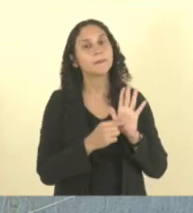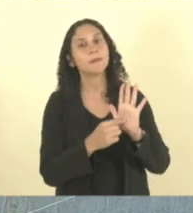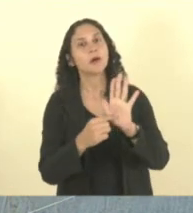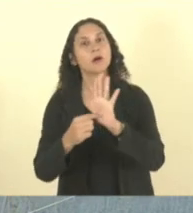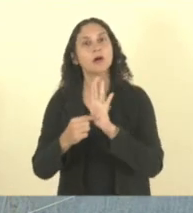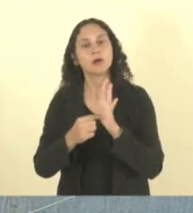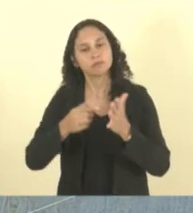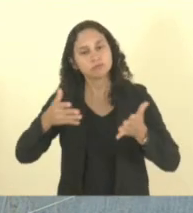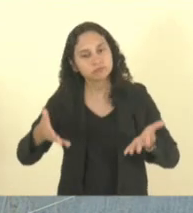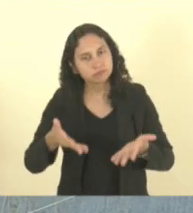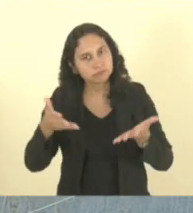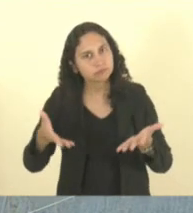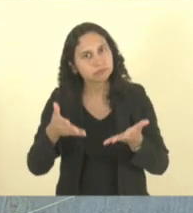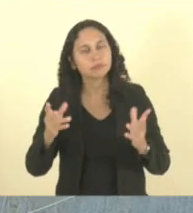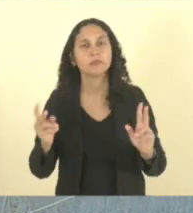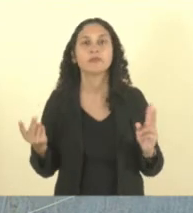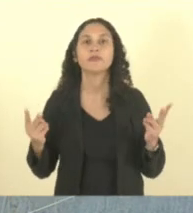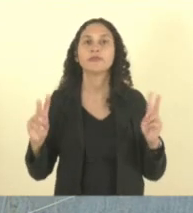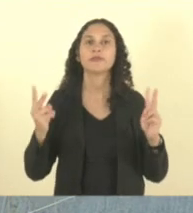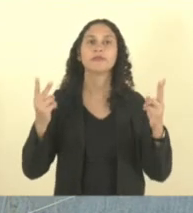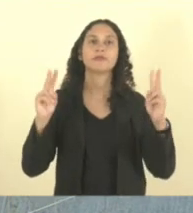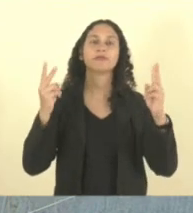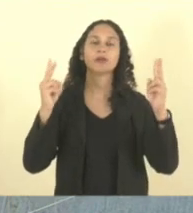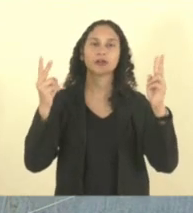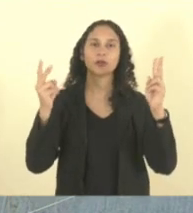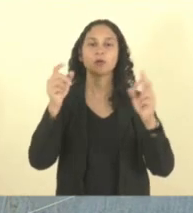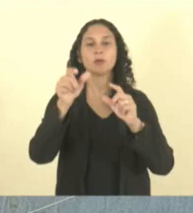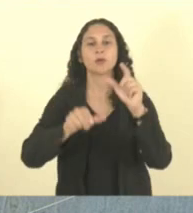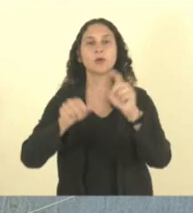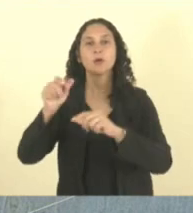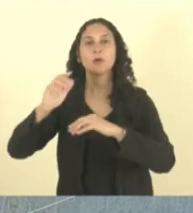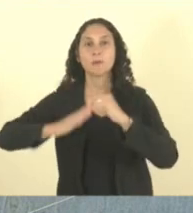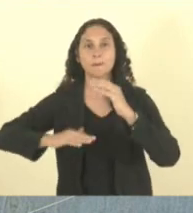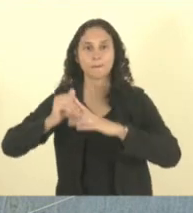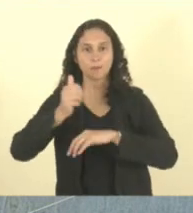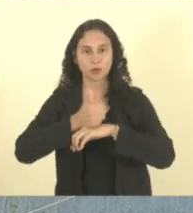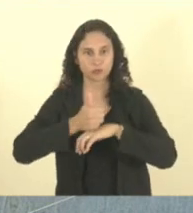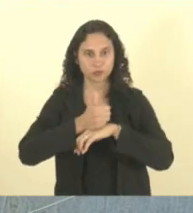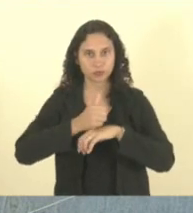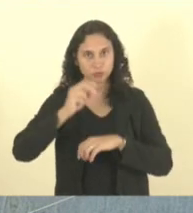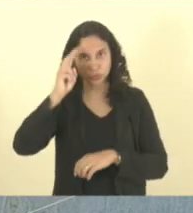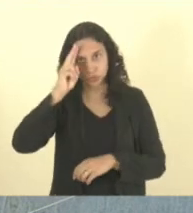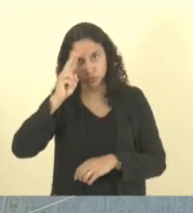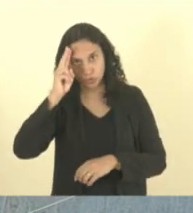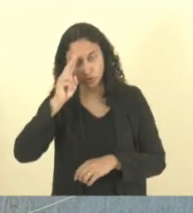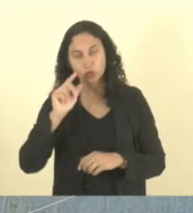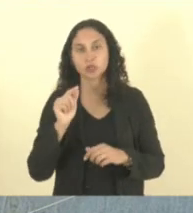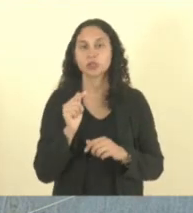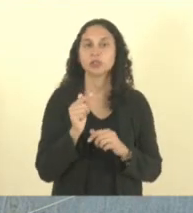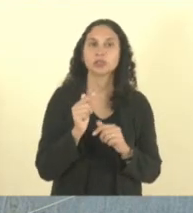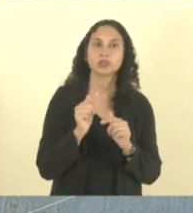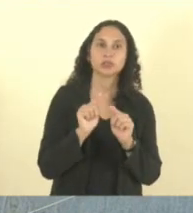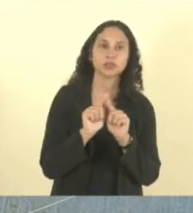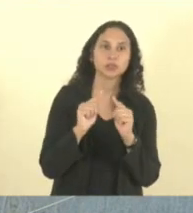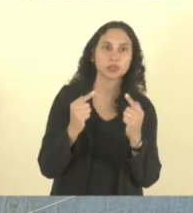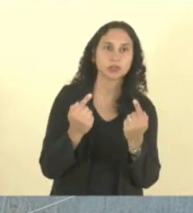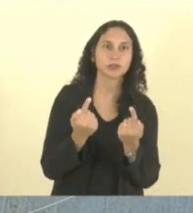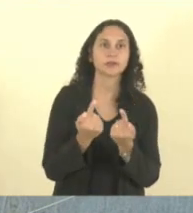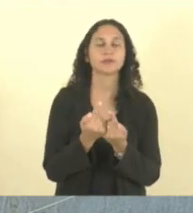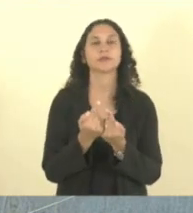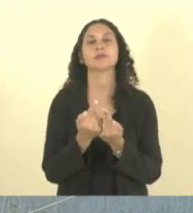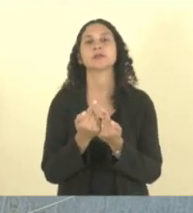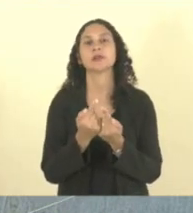incentivar e valorizar os profissionais da área de História, Geografia, Genealogia,